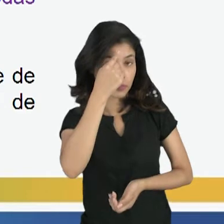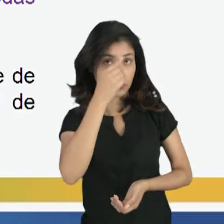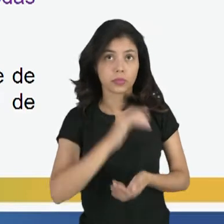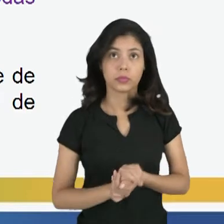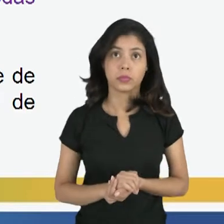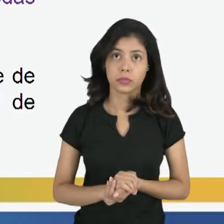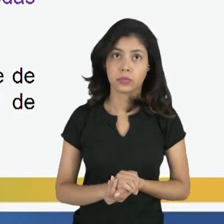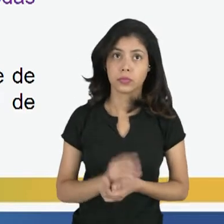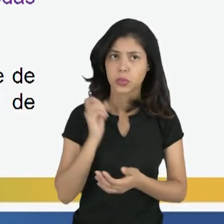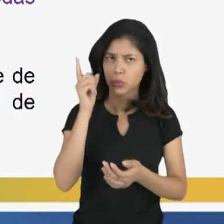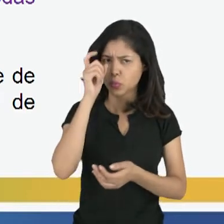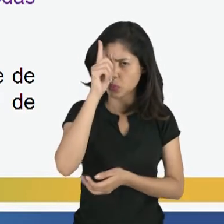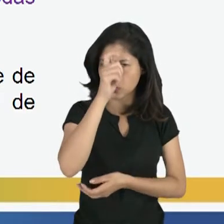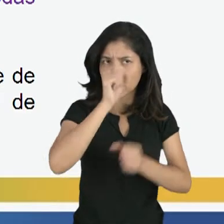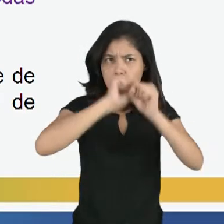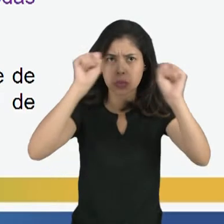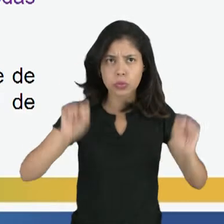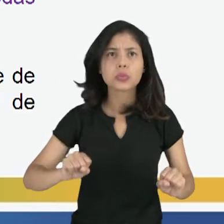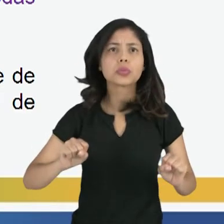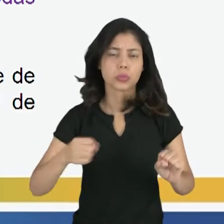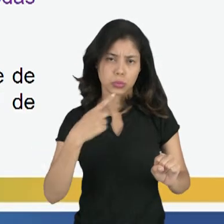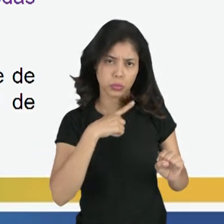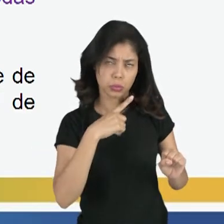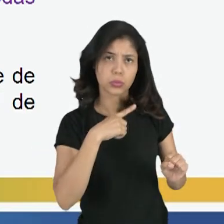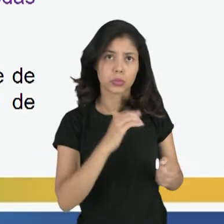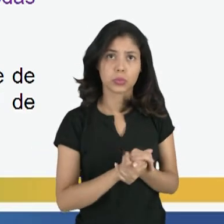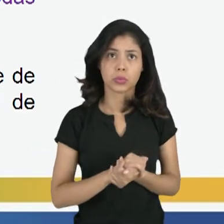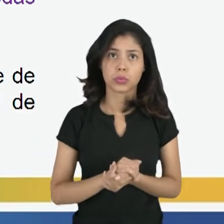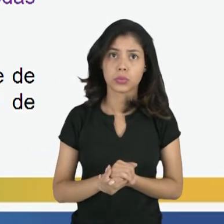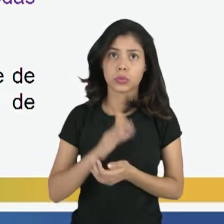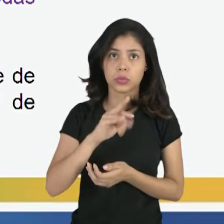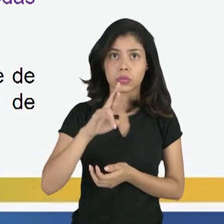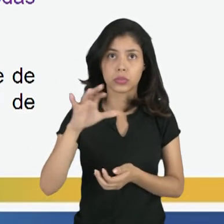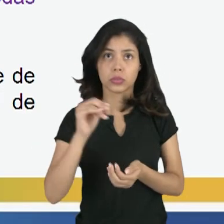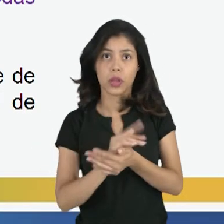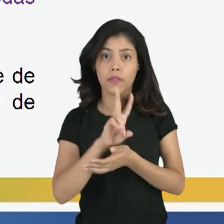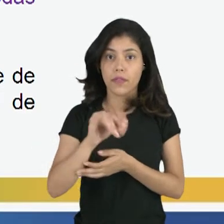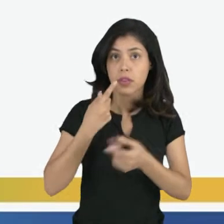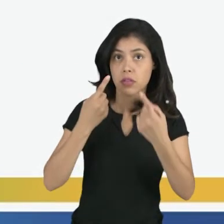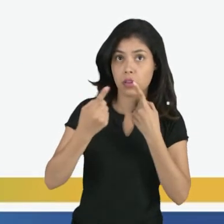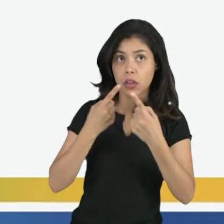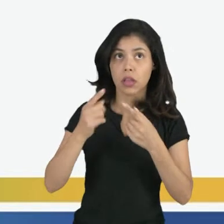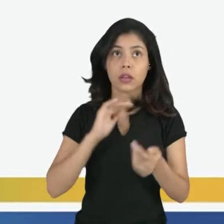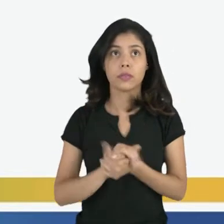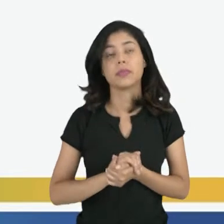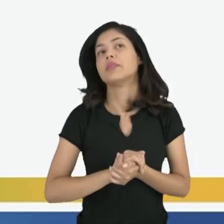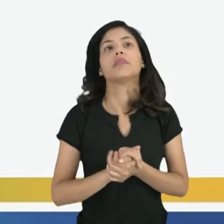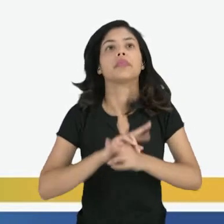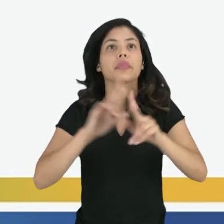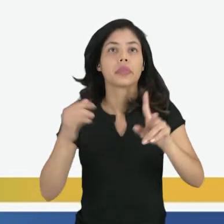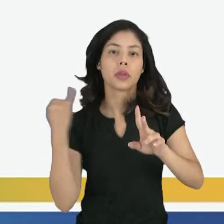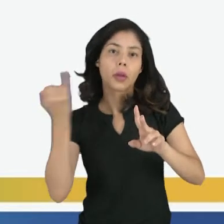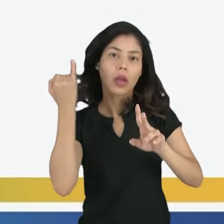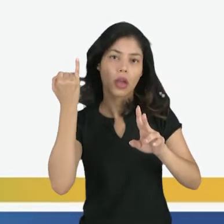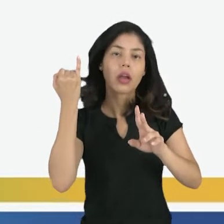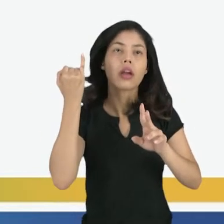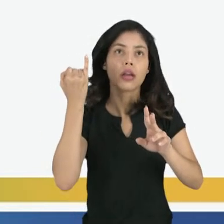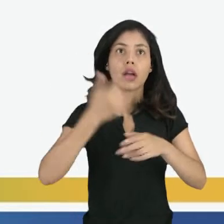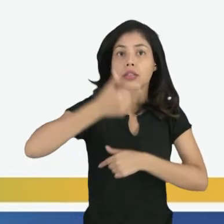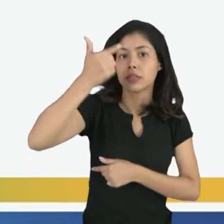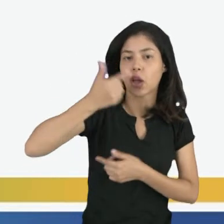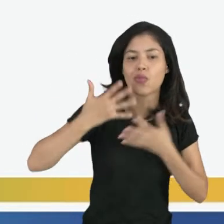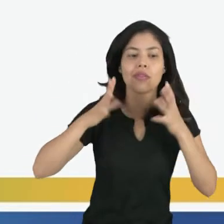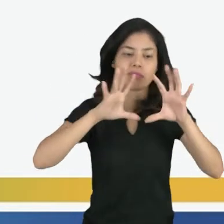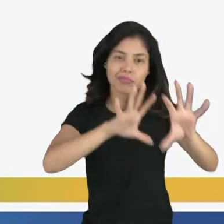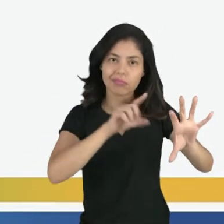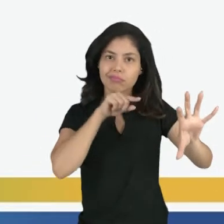dificuldade que é a sistematização, a Baganon vai definir a dialética desse princípio, dessa seguinte